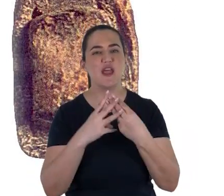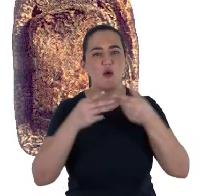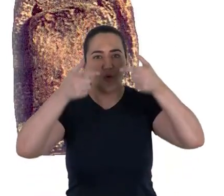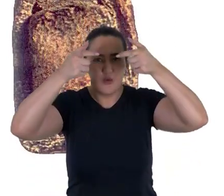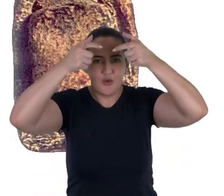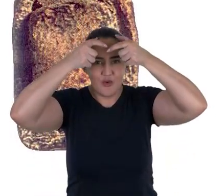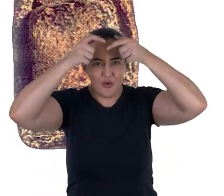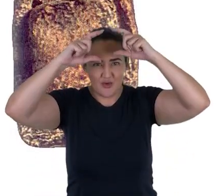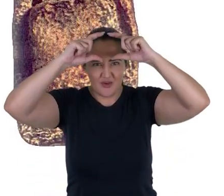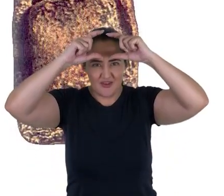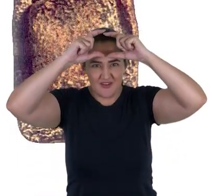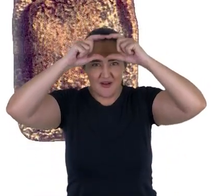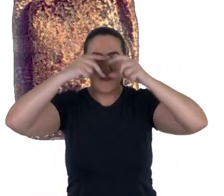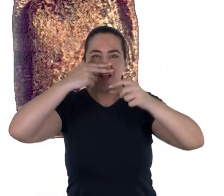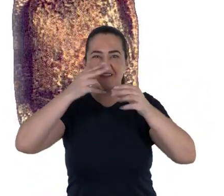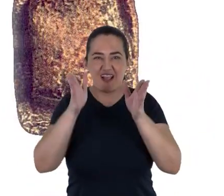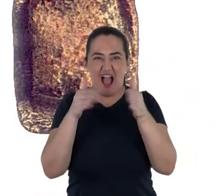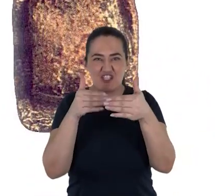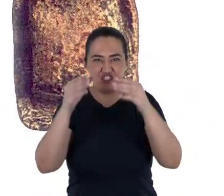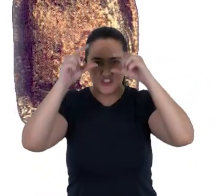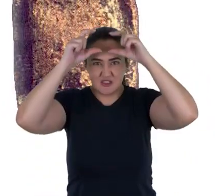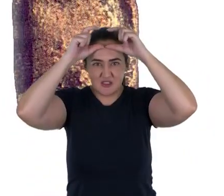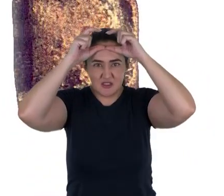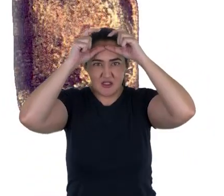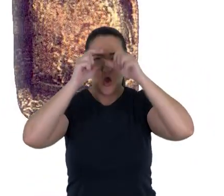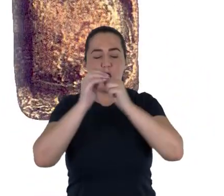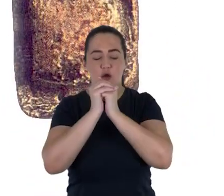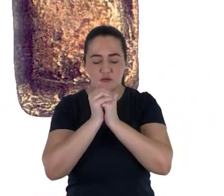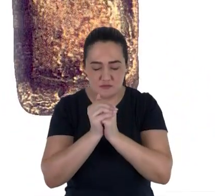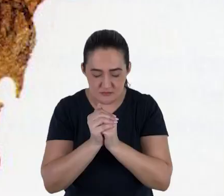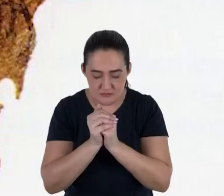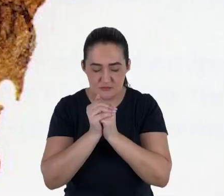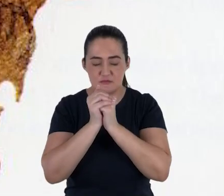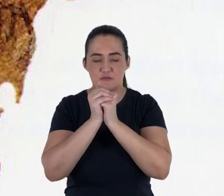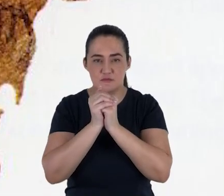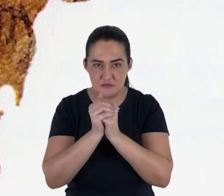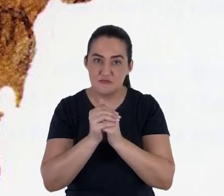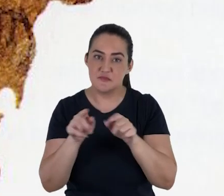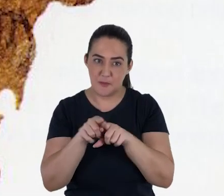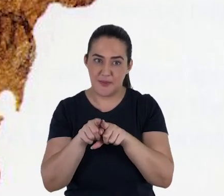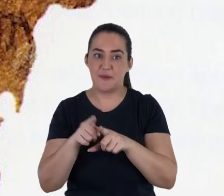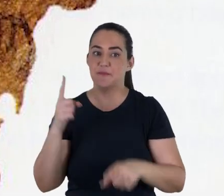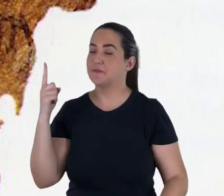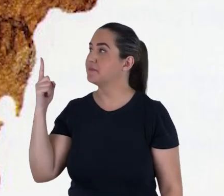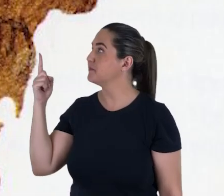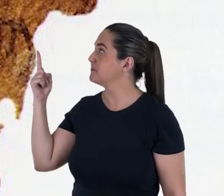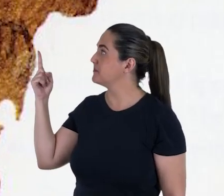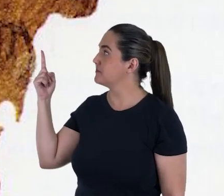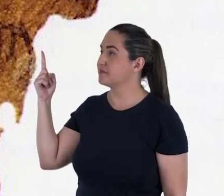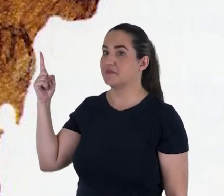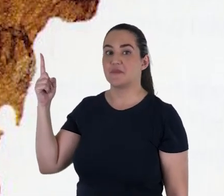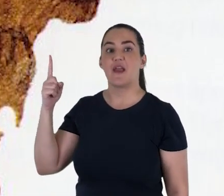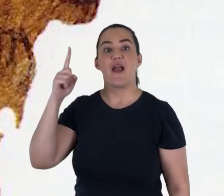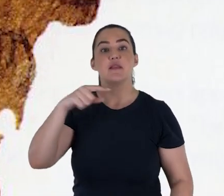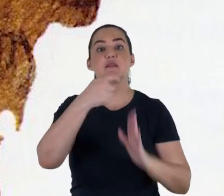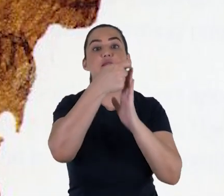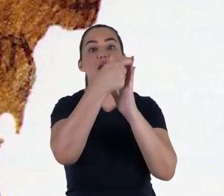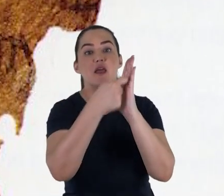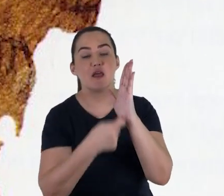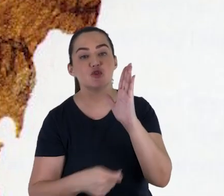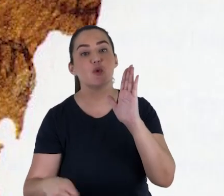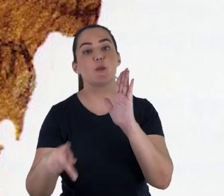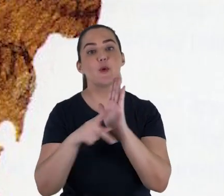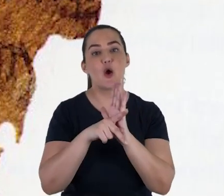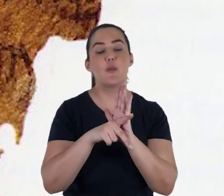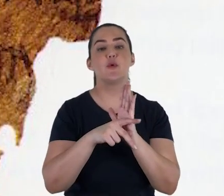porções da Torá que os judeus colocavam em sua testa na hora da oração. Também encontraram mesuzot, ou seja, porções